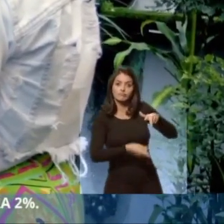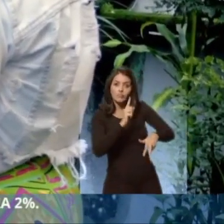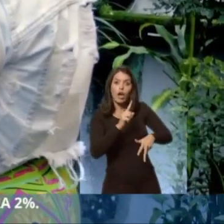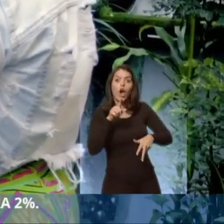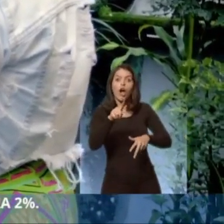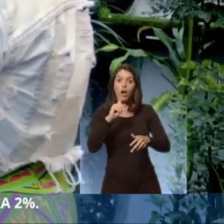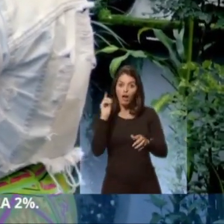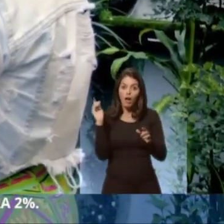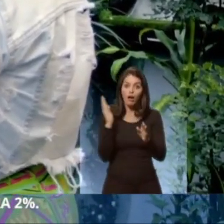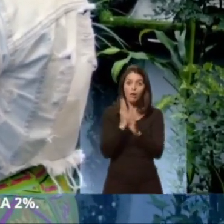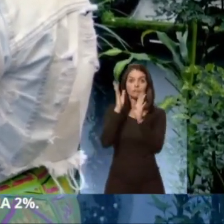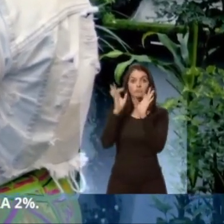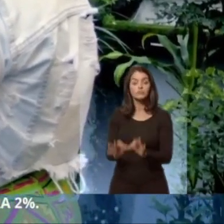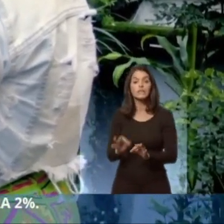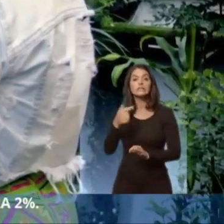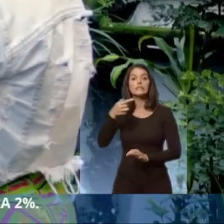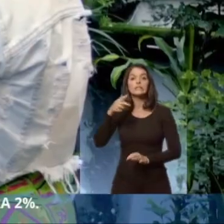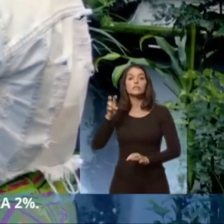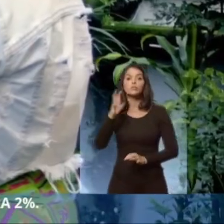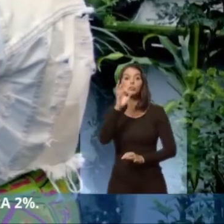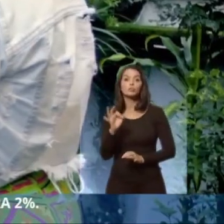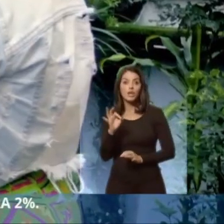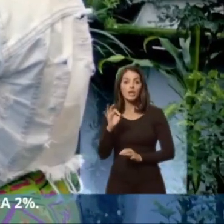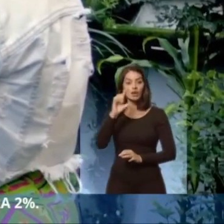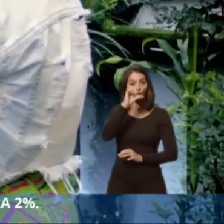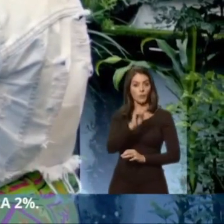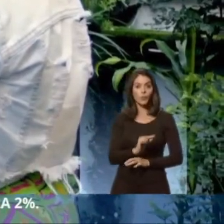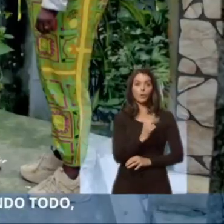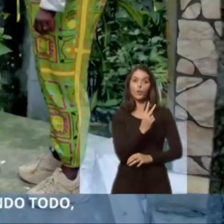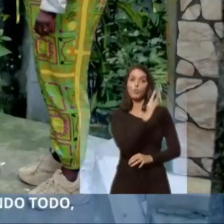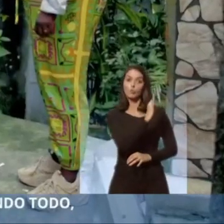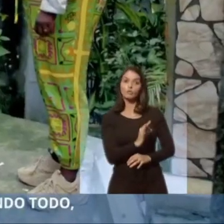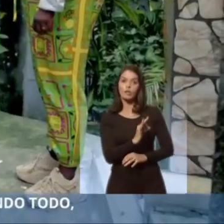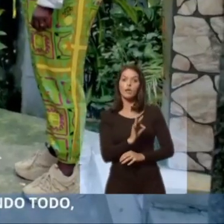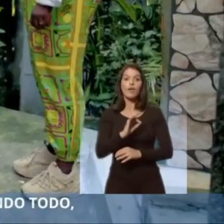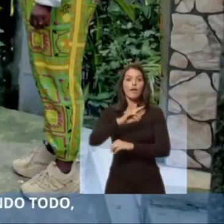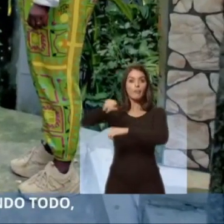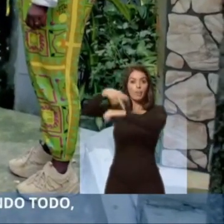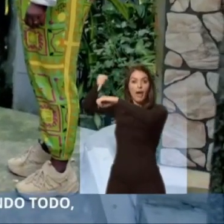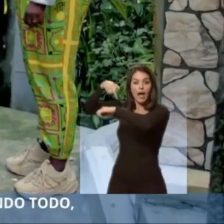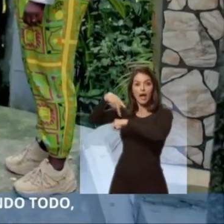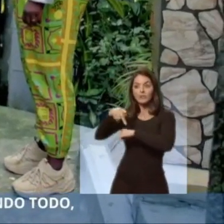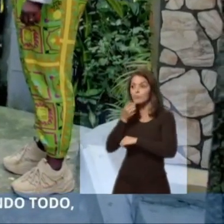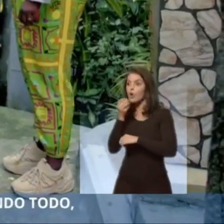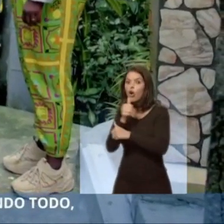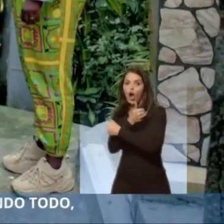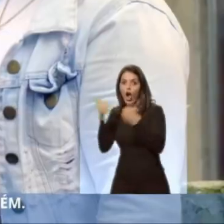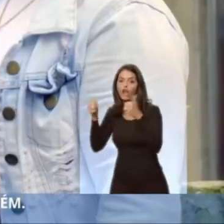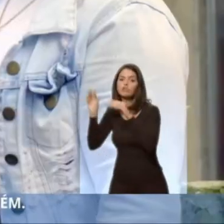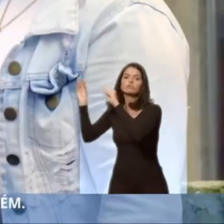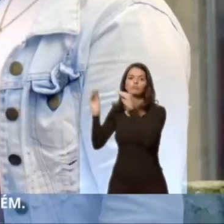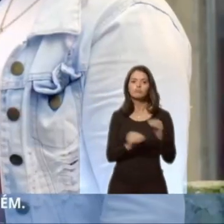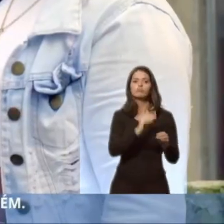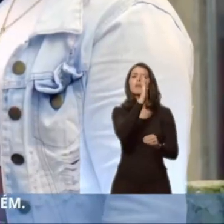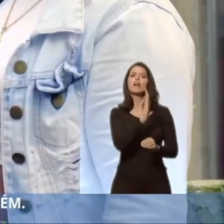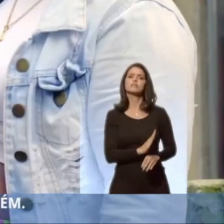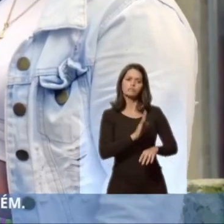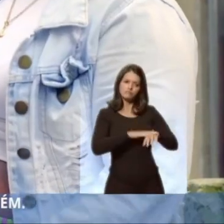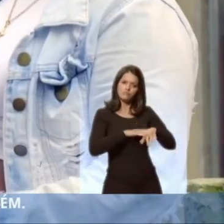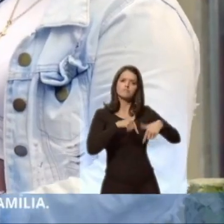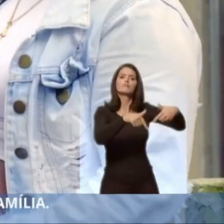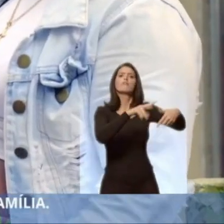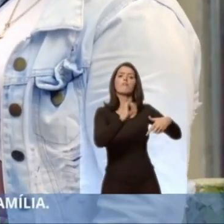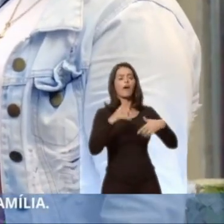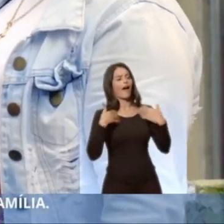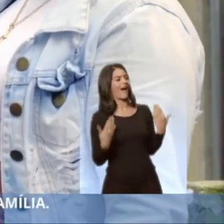O índice de reincidência diminuiu de 75% pra 2%. Peguei um exemplo que tá dando certo no mundo todo pra gente fazer valer aqui no